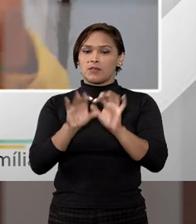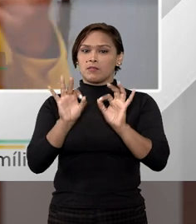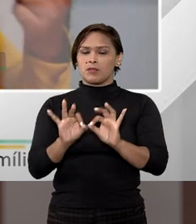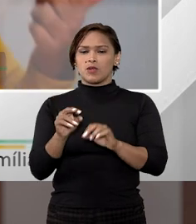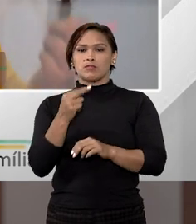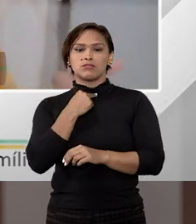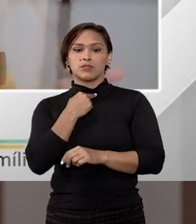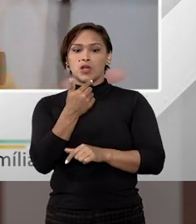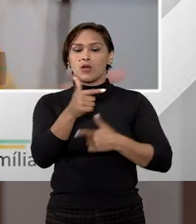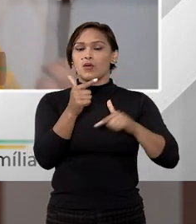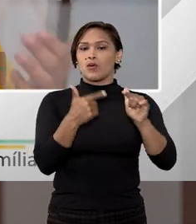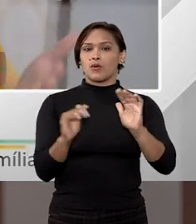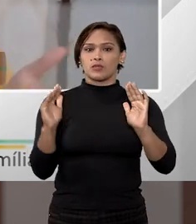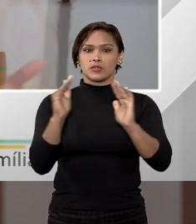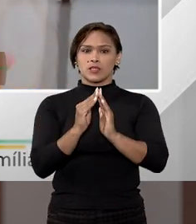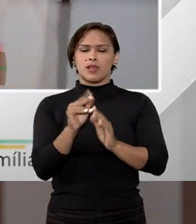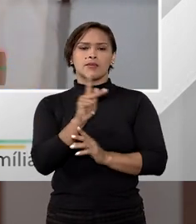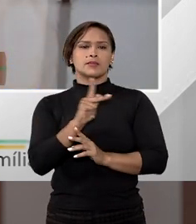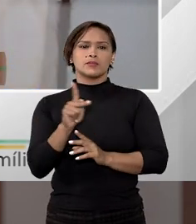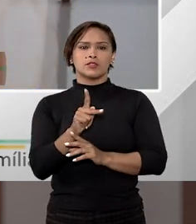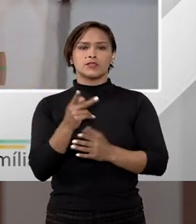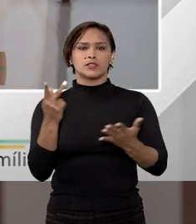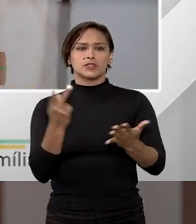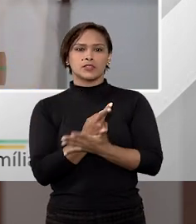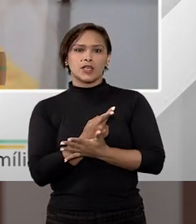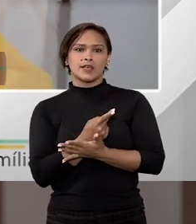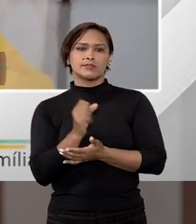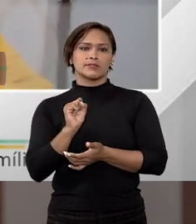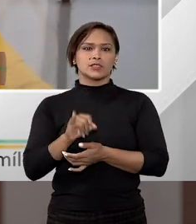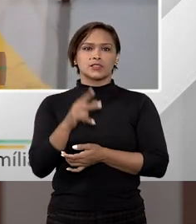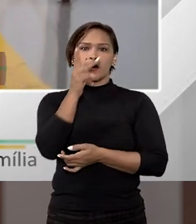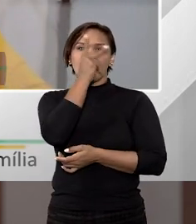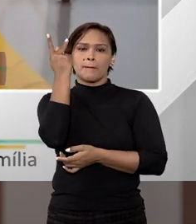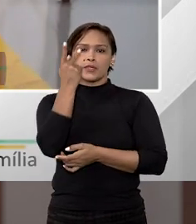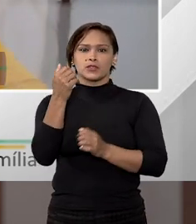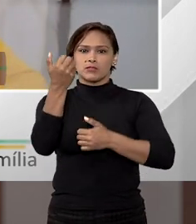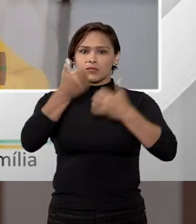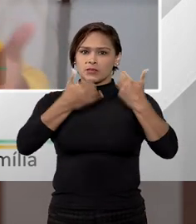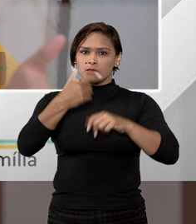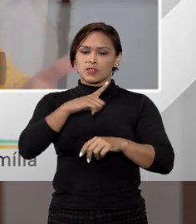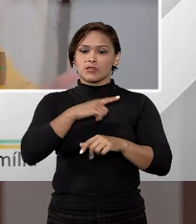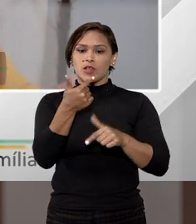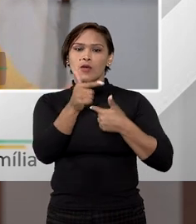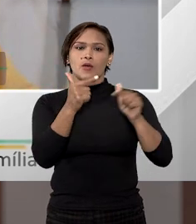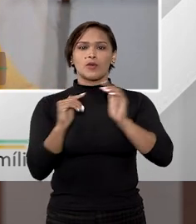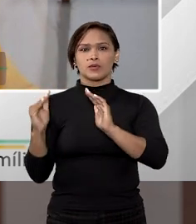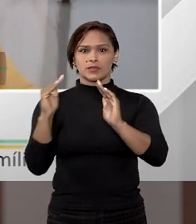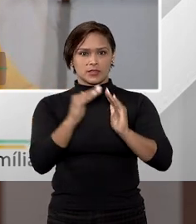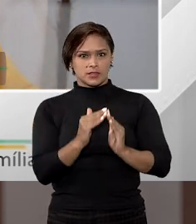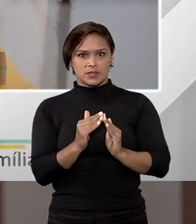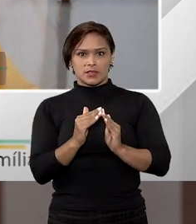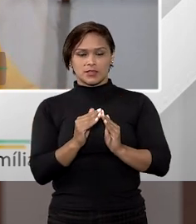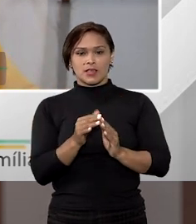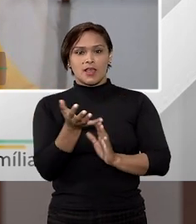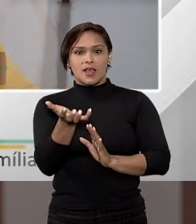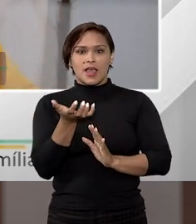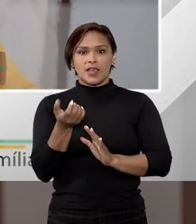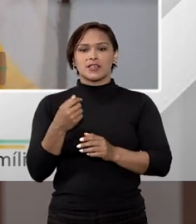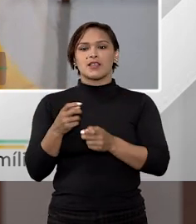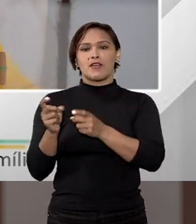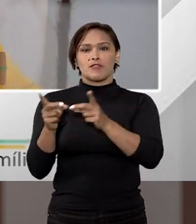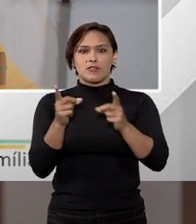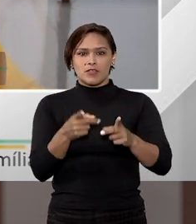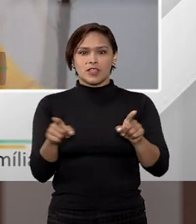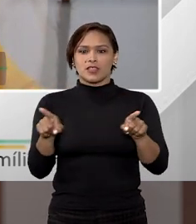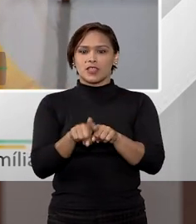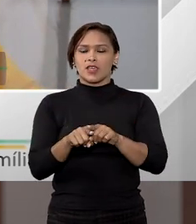que você não pode ter outros bens. professora, e se caso a pessoa, como o professor Vitor Bem colocou, tivesse outros bens, quisesse elencar